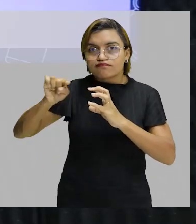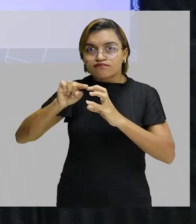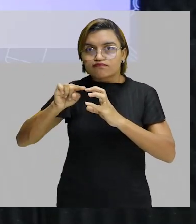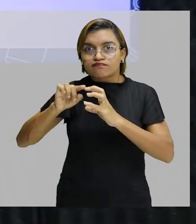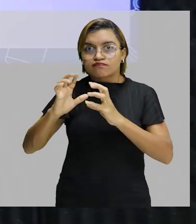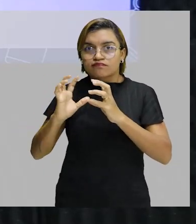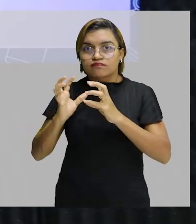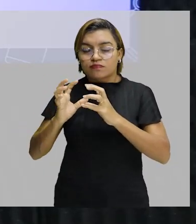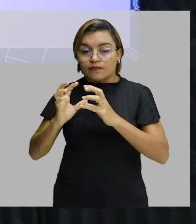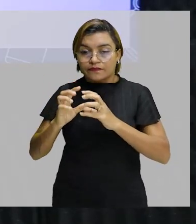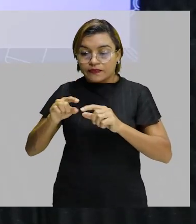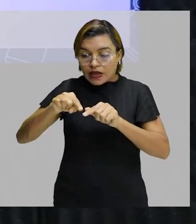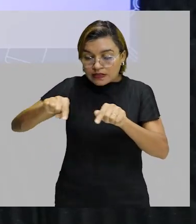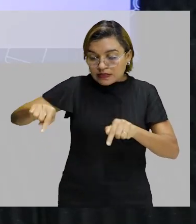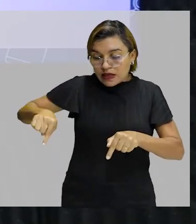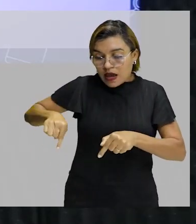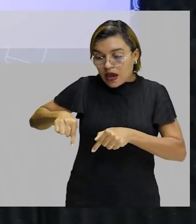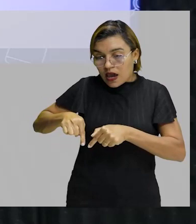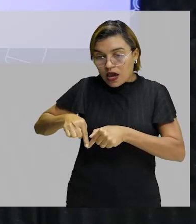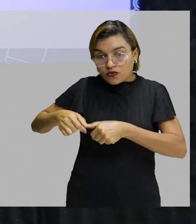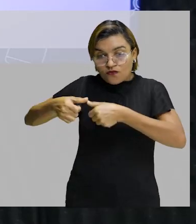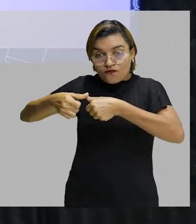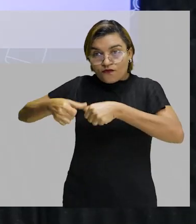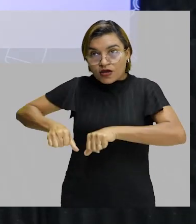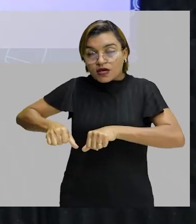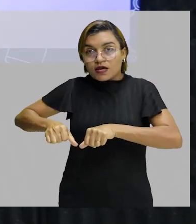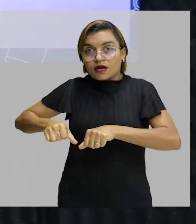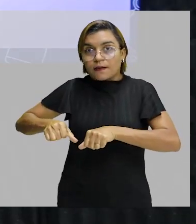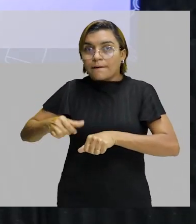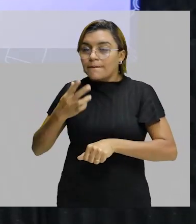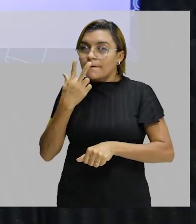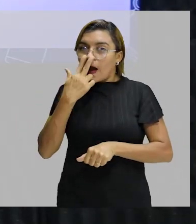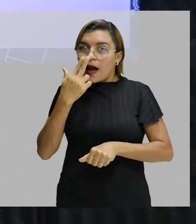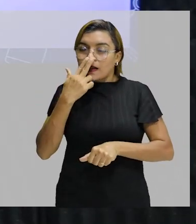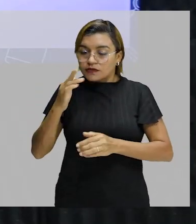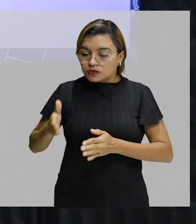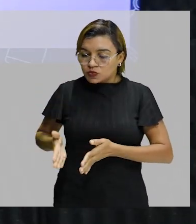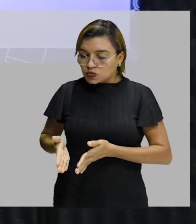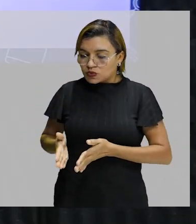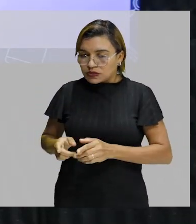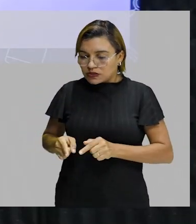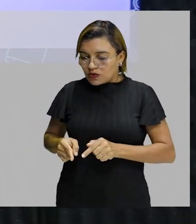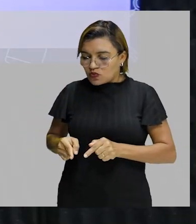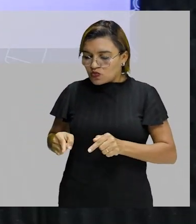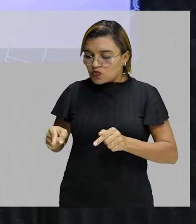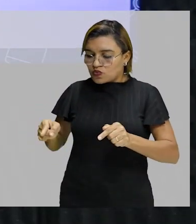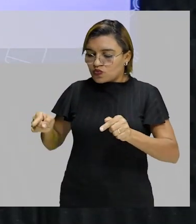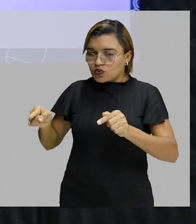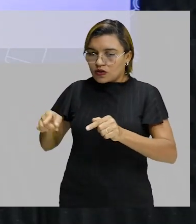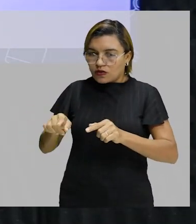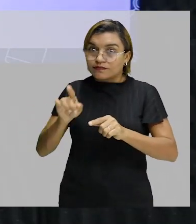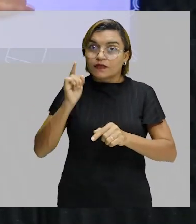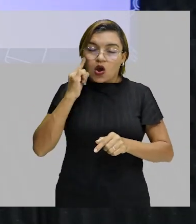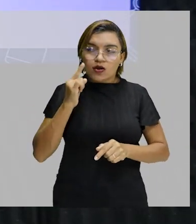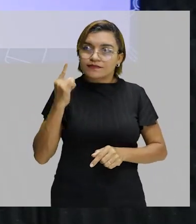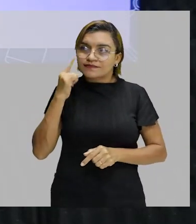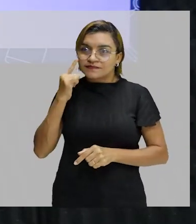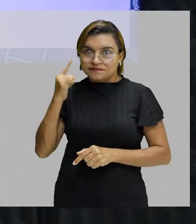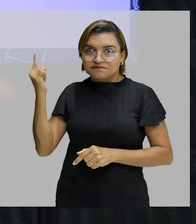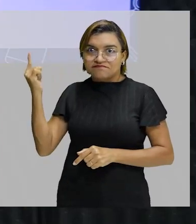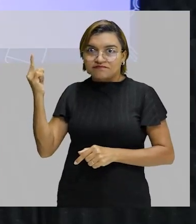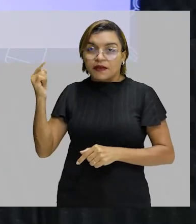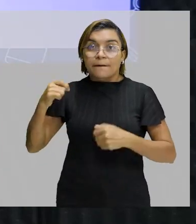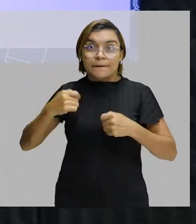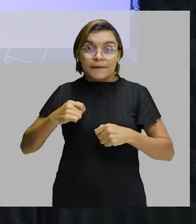tem que lançar dentro dessa área de lançamento, que é essa espécie de funil aqui, vai realizar o seu arremesso e tem que se manter se